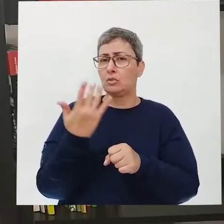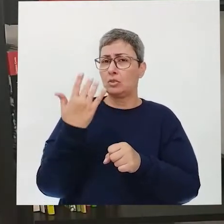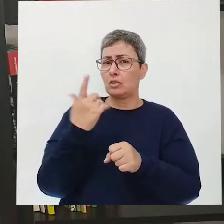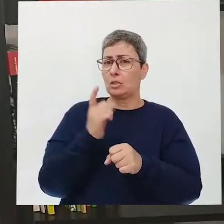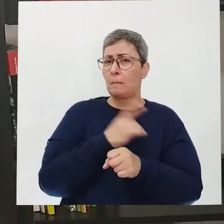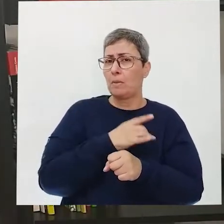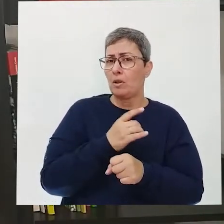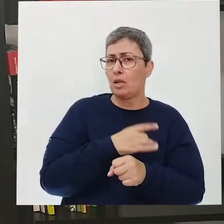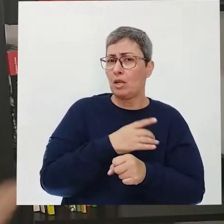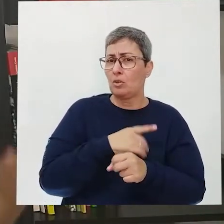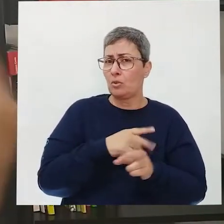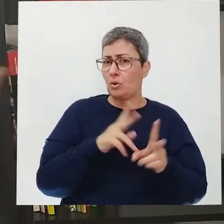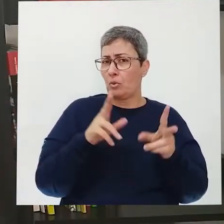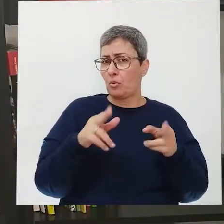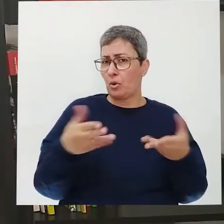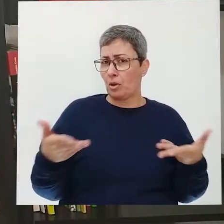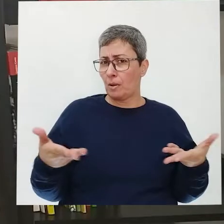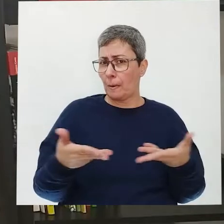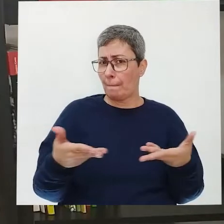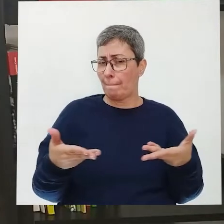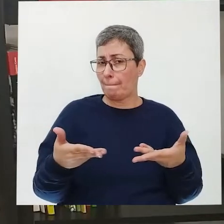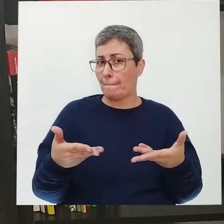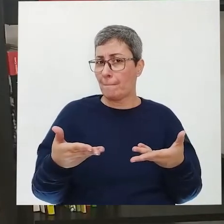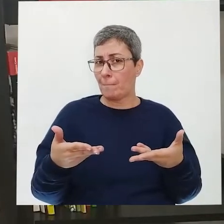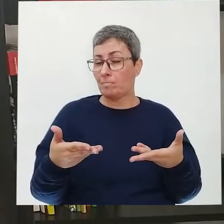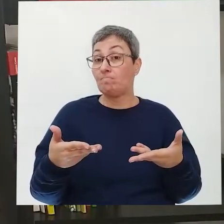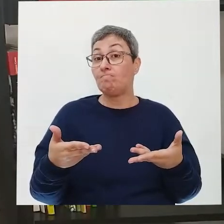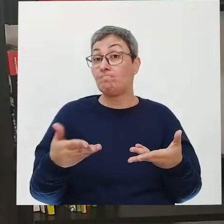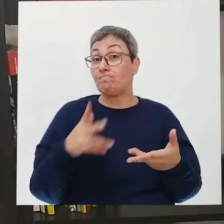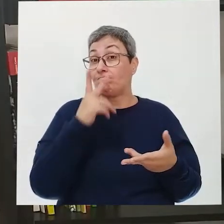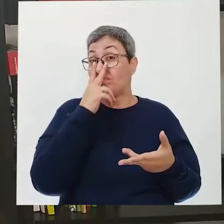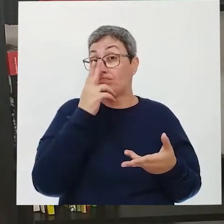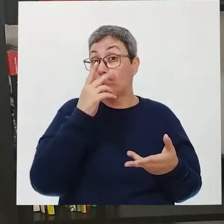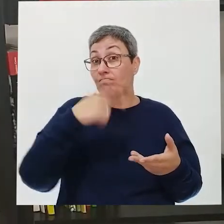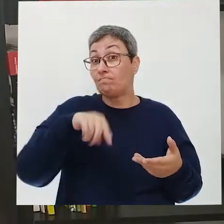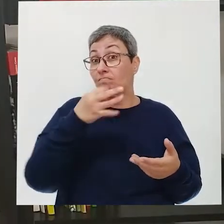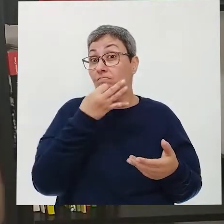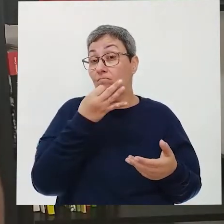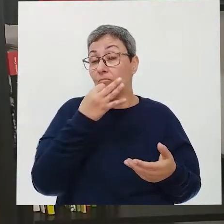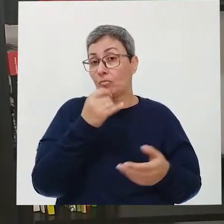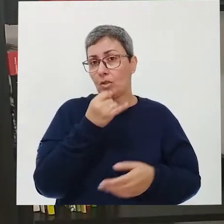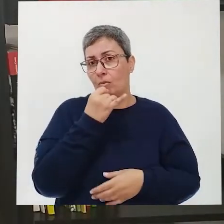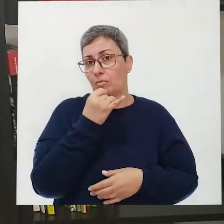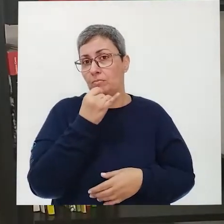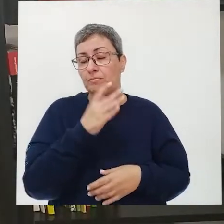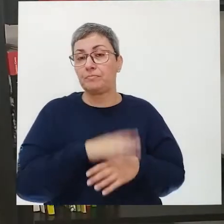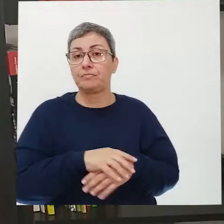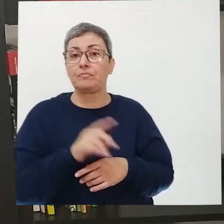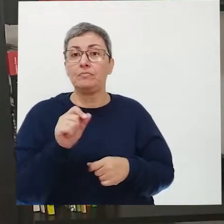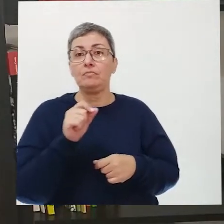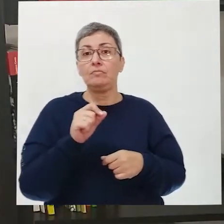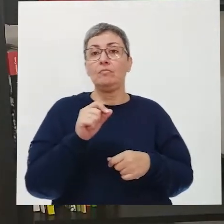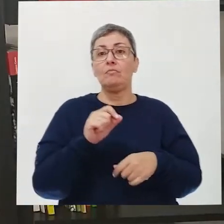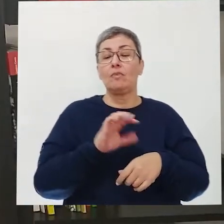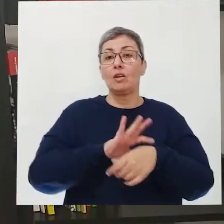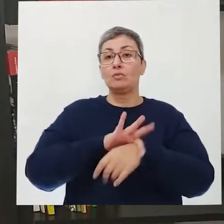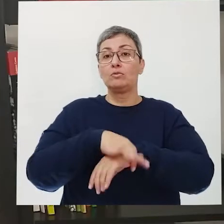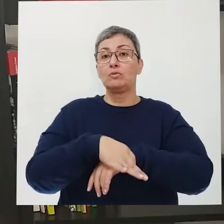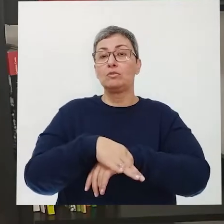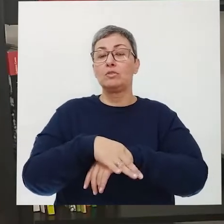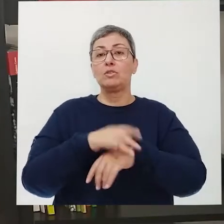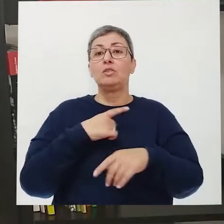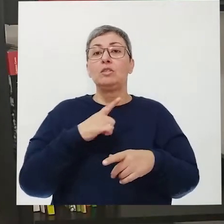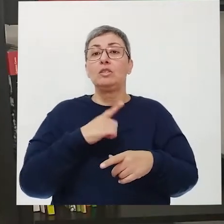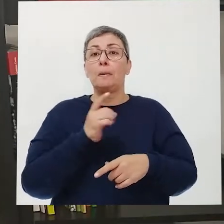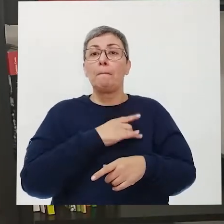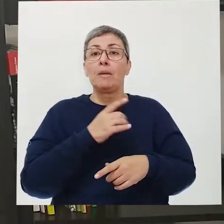Tínhamos os mesmos medos de hoje? O que vocês acham? Por exemplo, em relação à segurança, nós